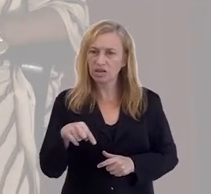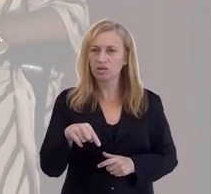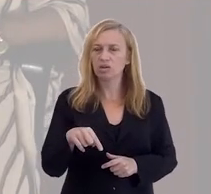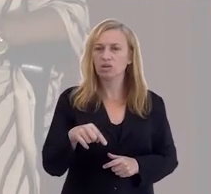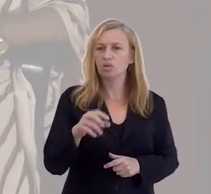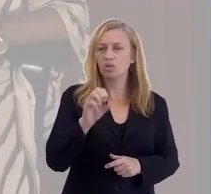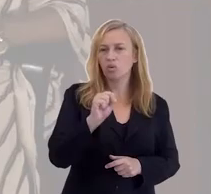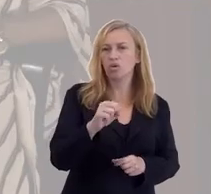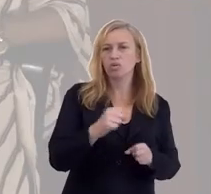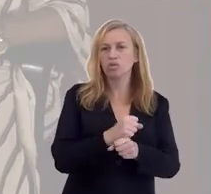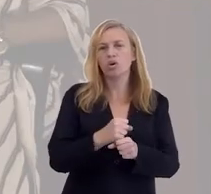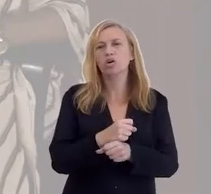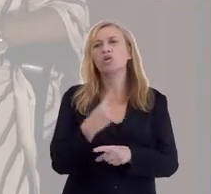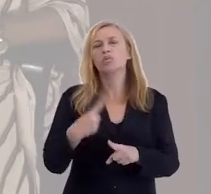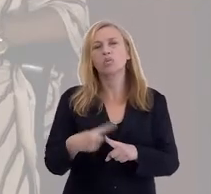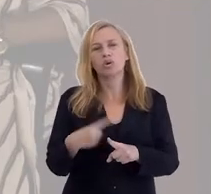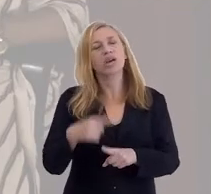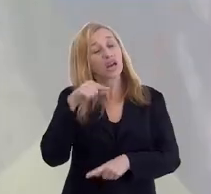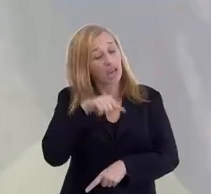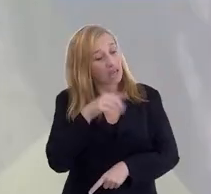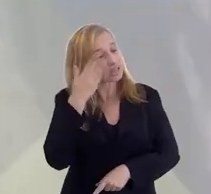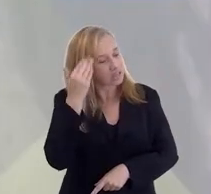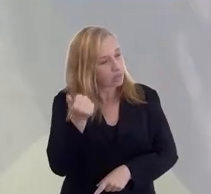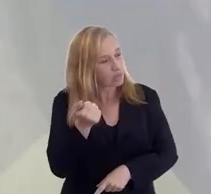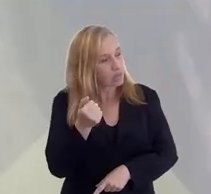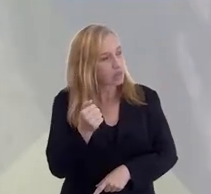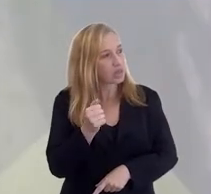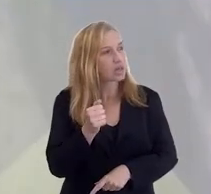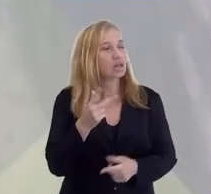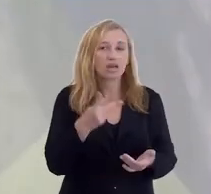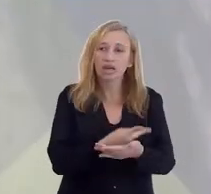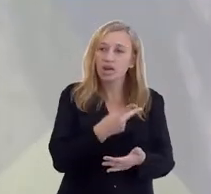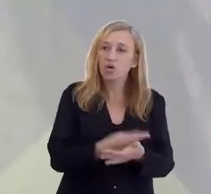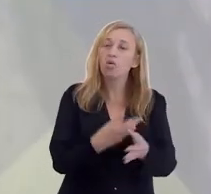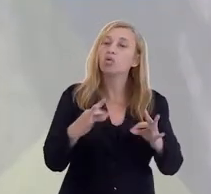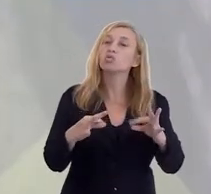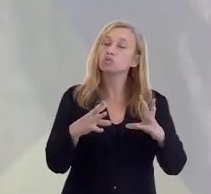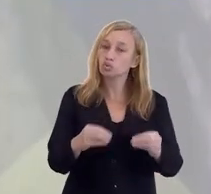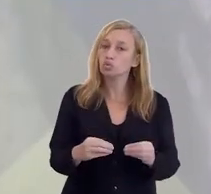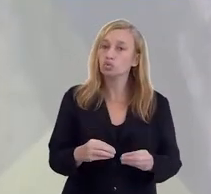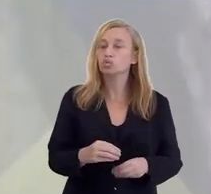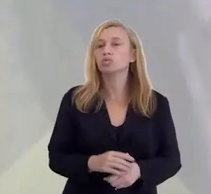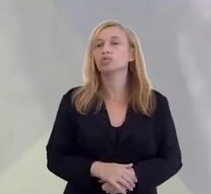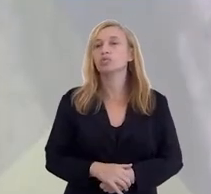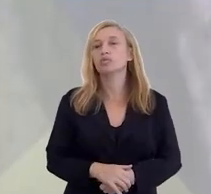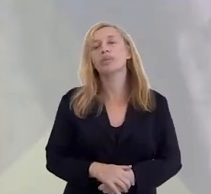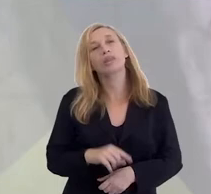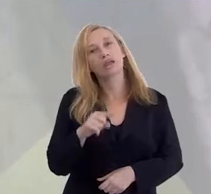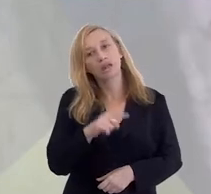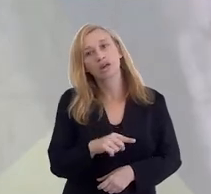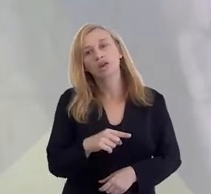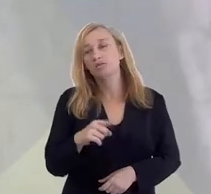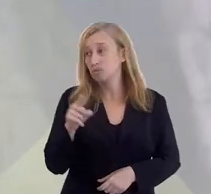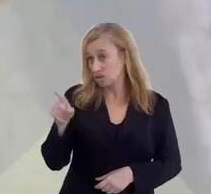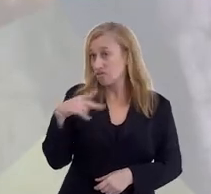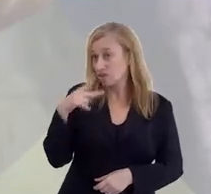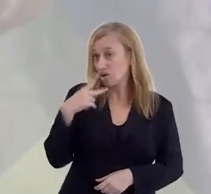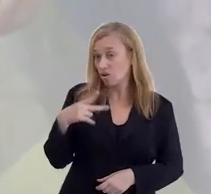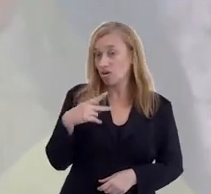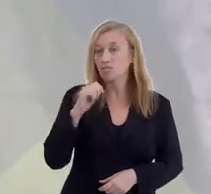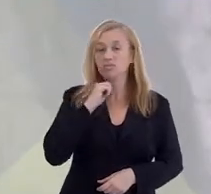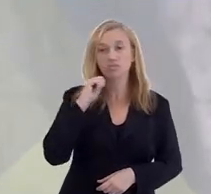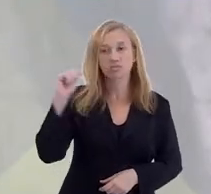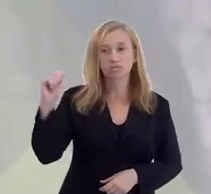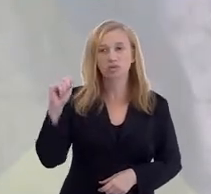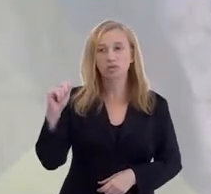anos, porque ele sabia que não tinha feito tudo o que deveria. Ele, inclusive, como você